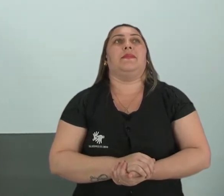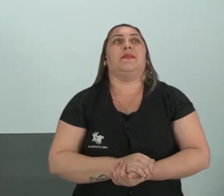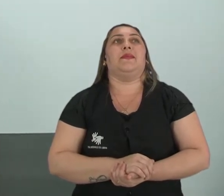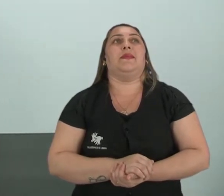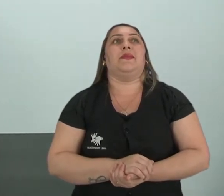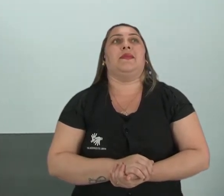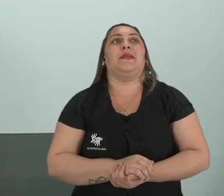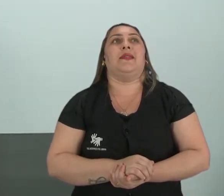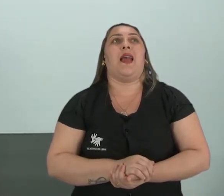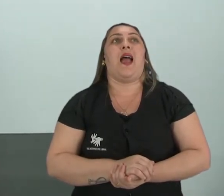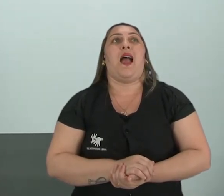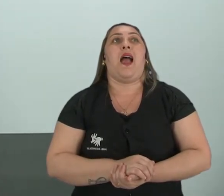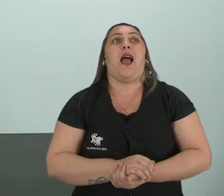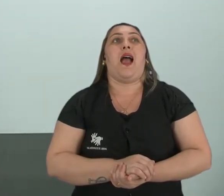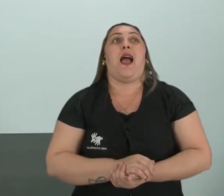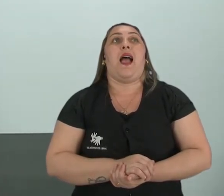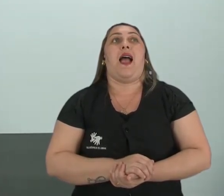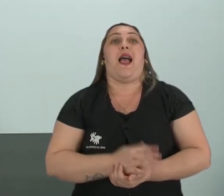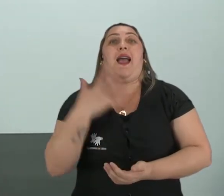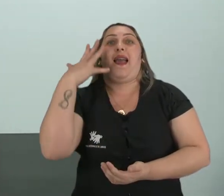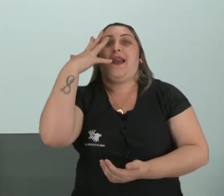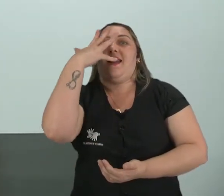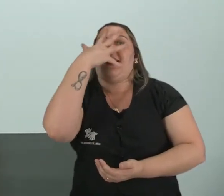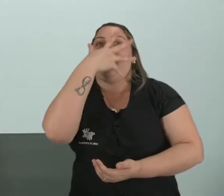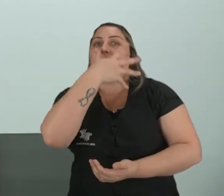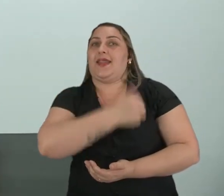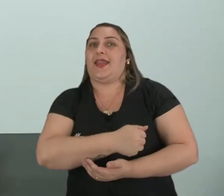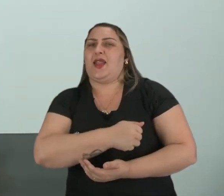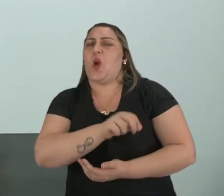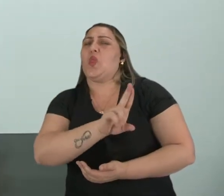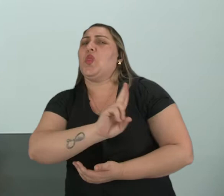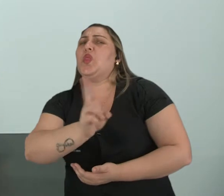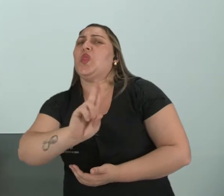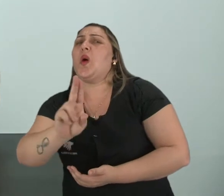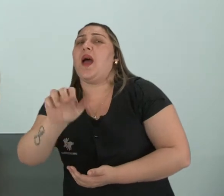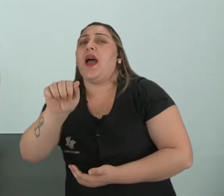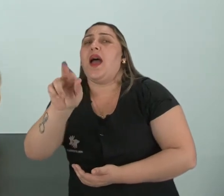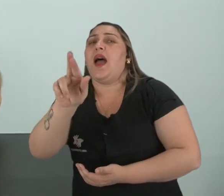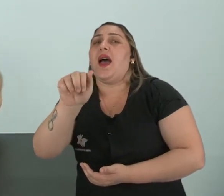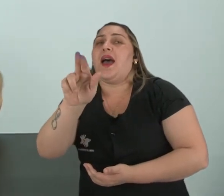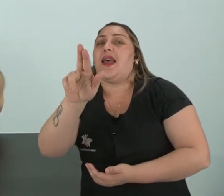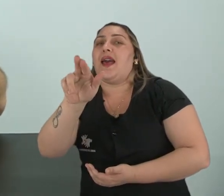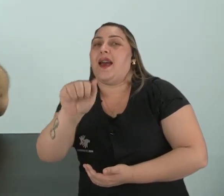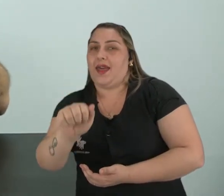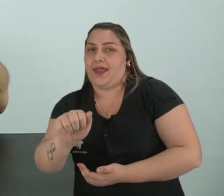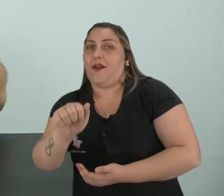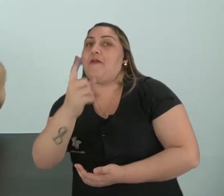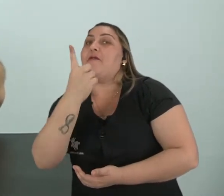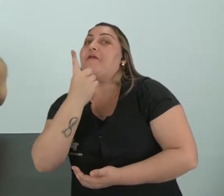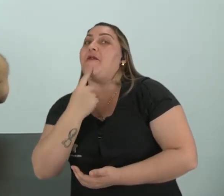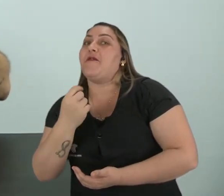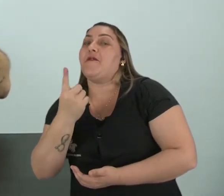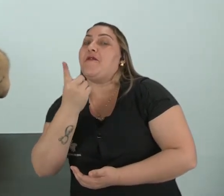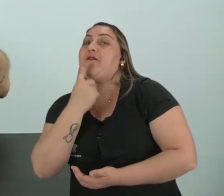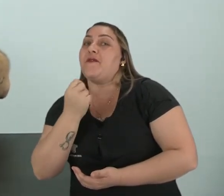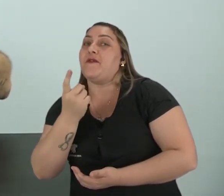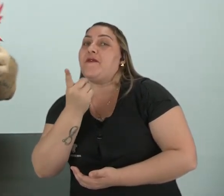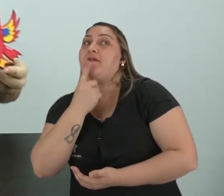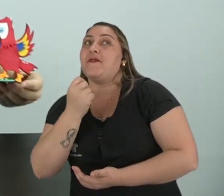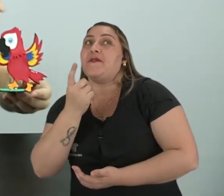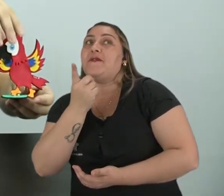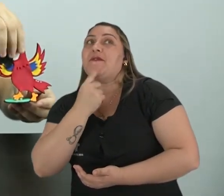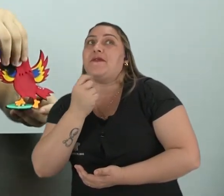Essa daqui, ó. Linda, né? Como é que é o nome dela? É a arara, né? Essa aqui é a